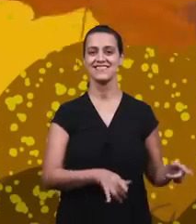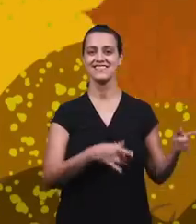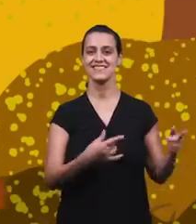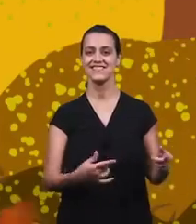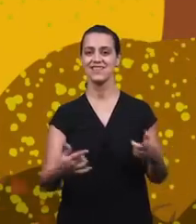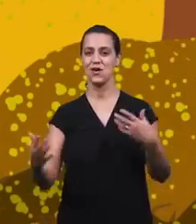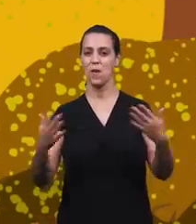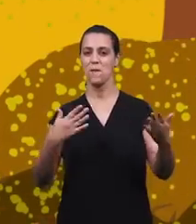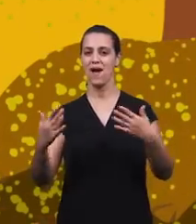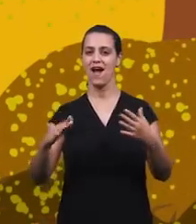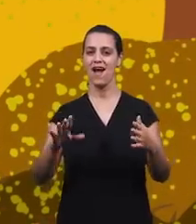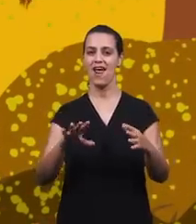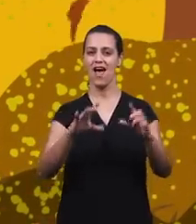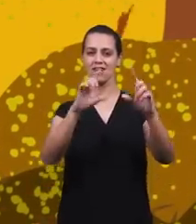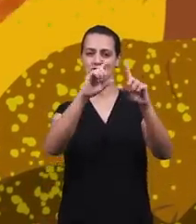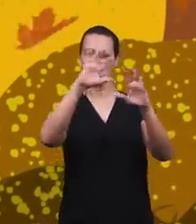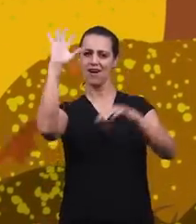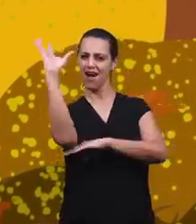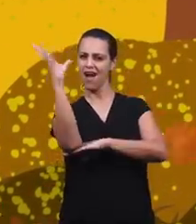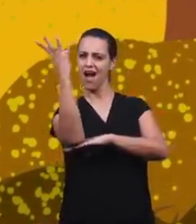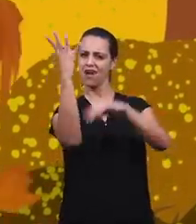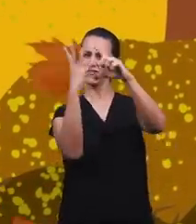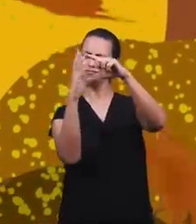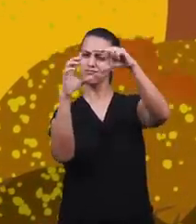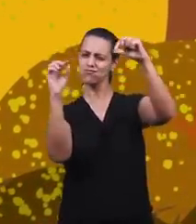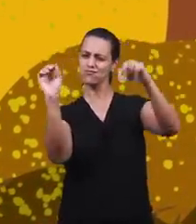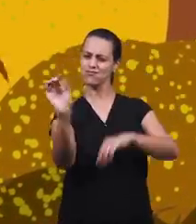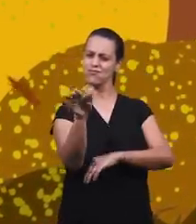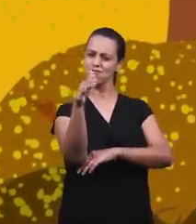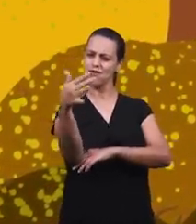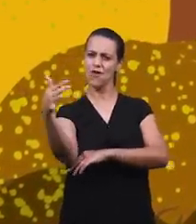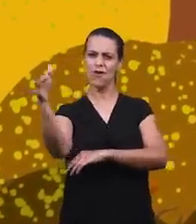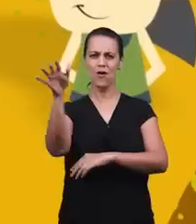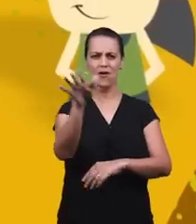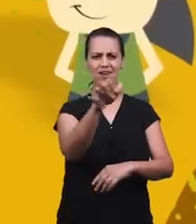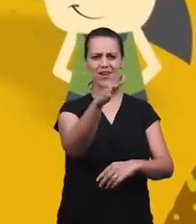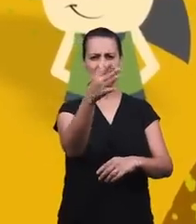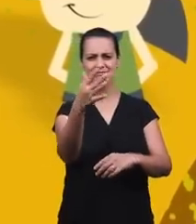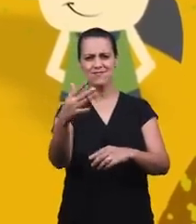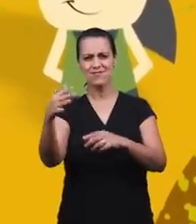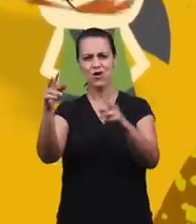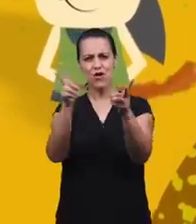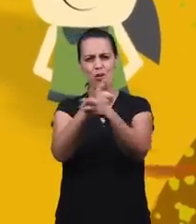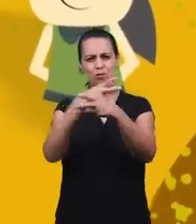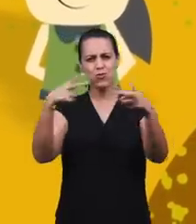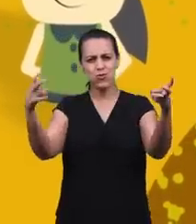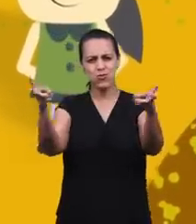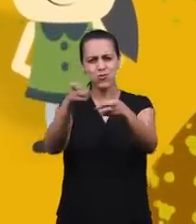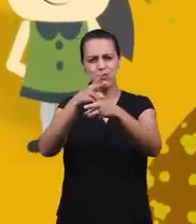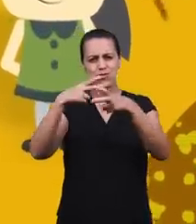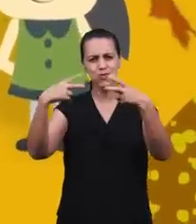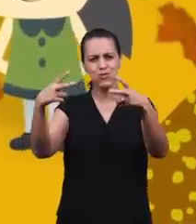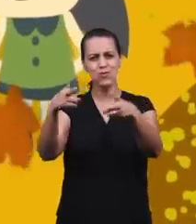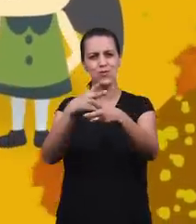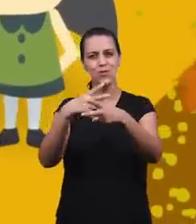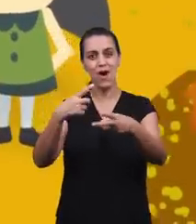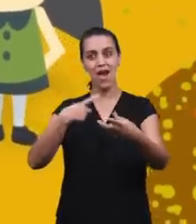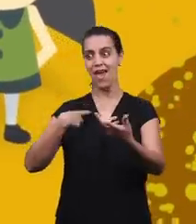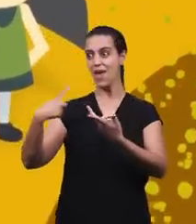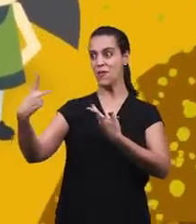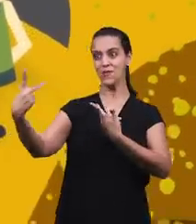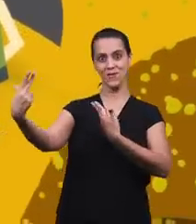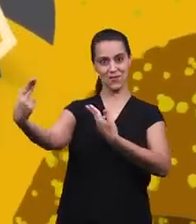Como uma folha ao vento, voa pra lá e pra cá